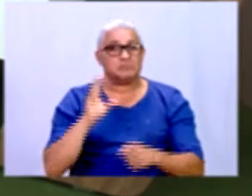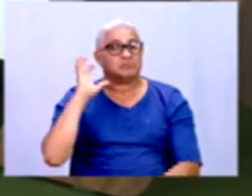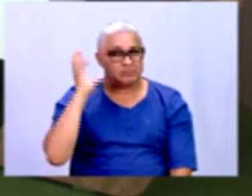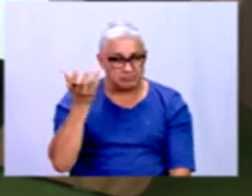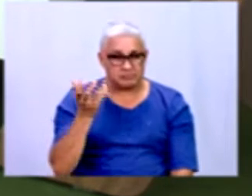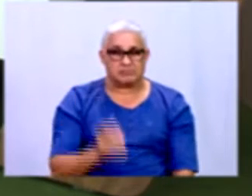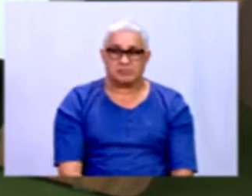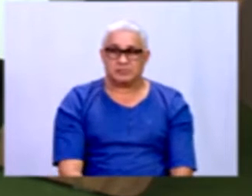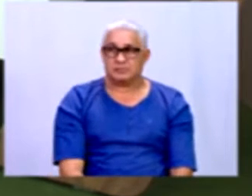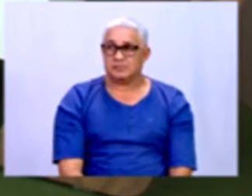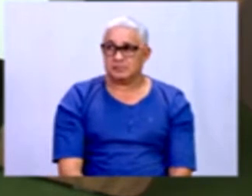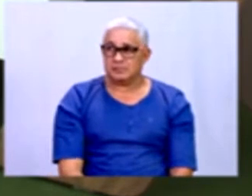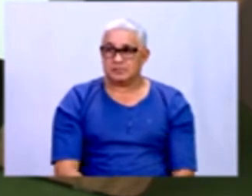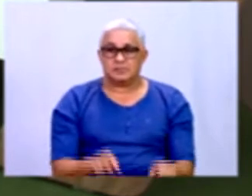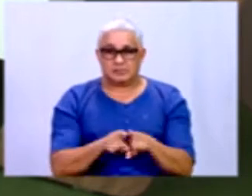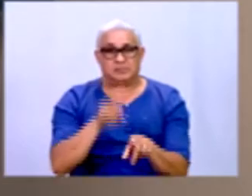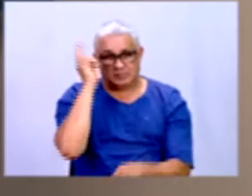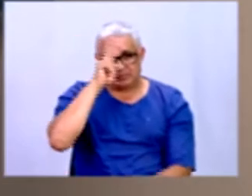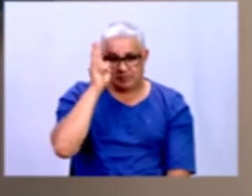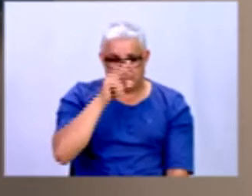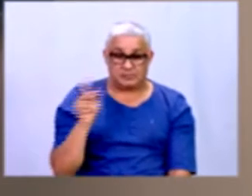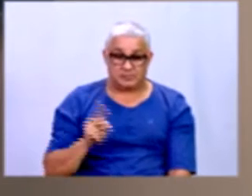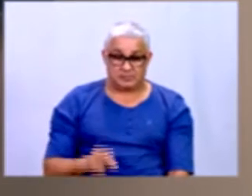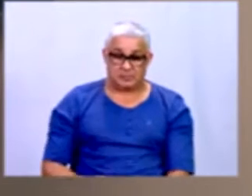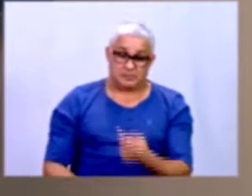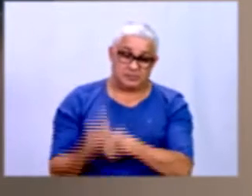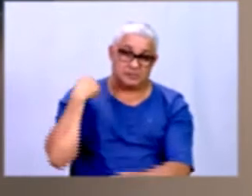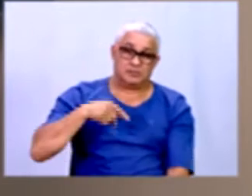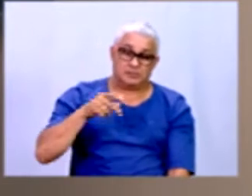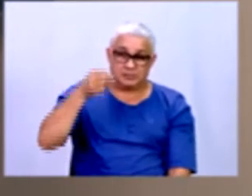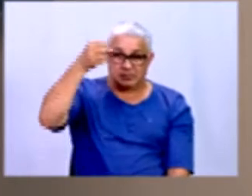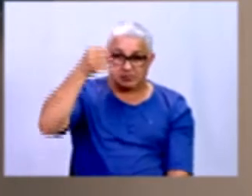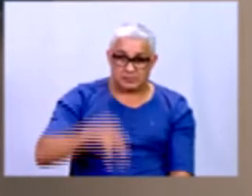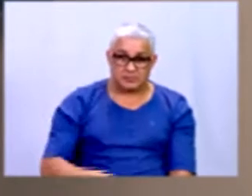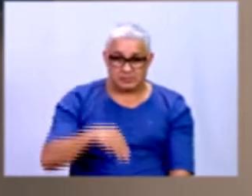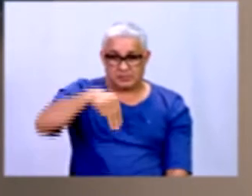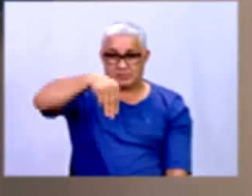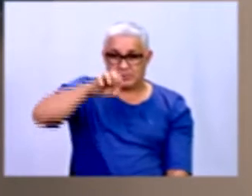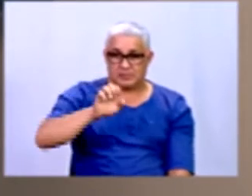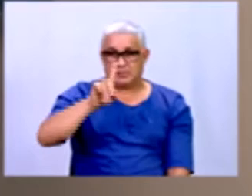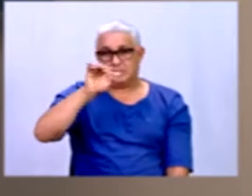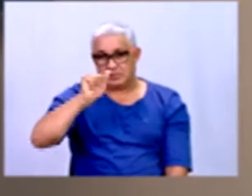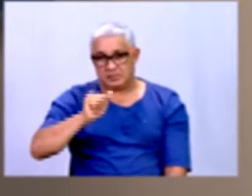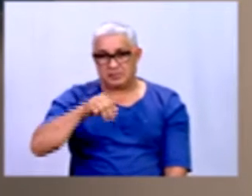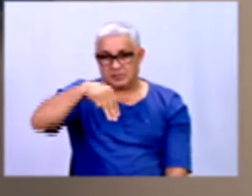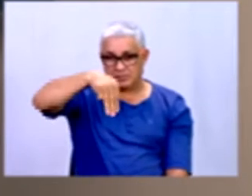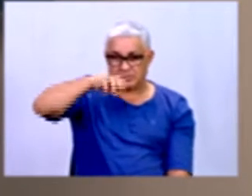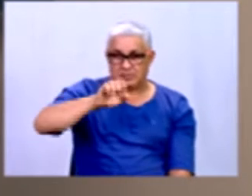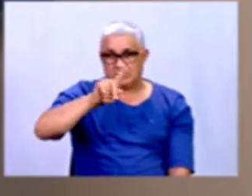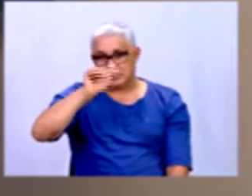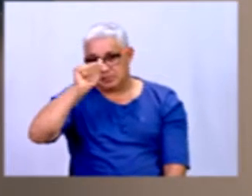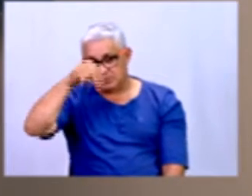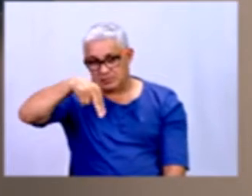Exatamente. E nós vamos lembrar disso que o professor falou, quando a gente estiver falando de média, mediana, moda, primeiro quartil, que a gente vai ver isso lá na frente.